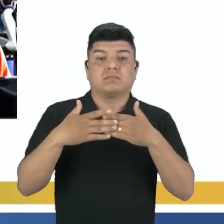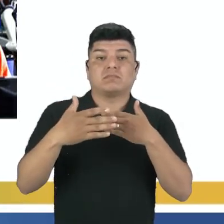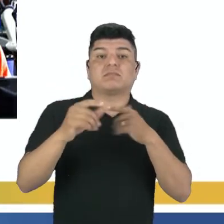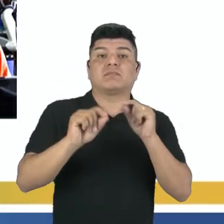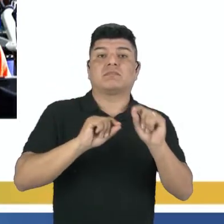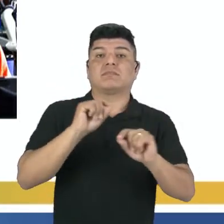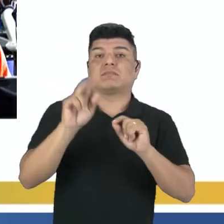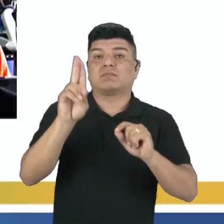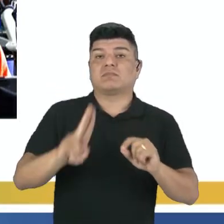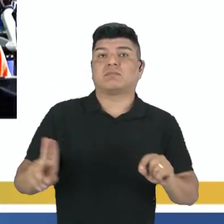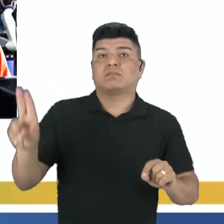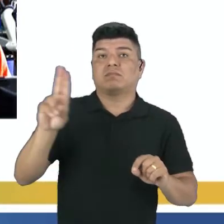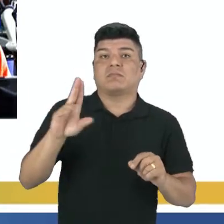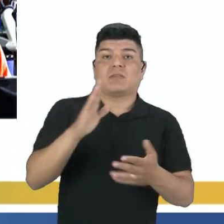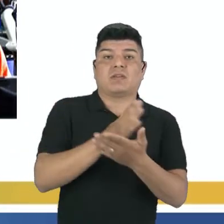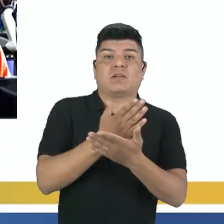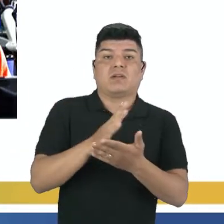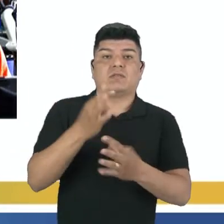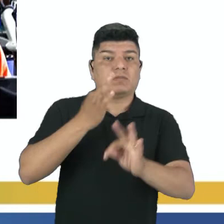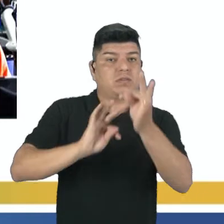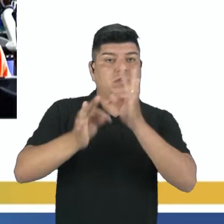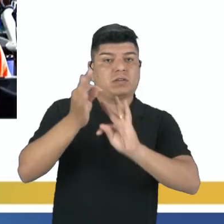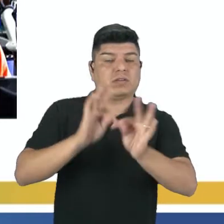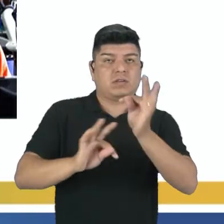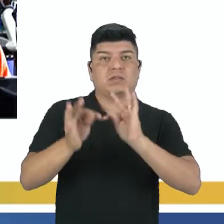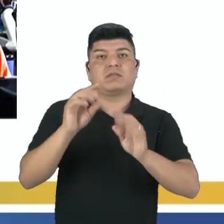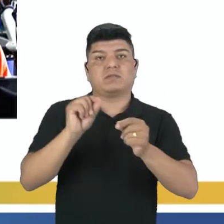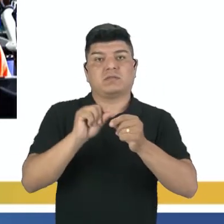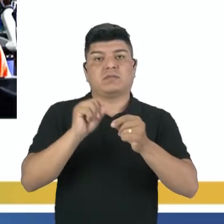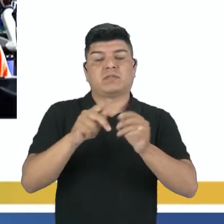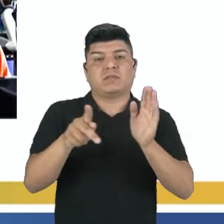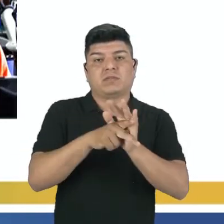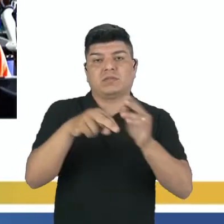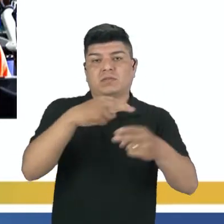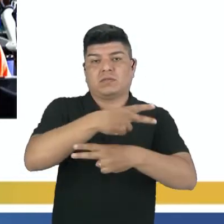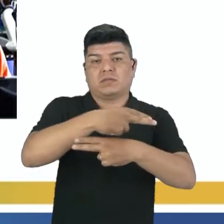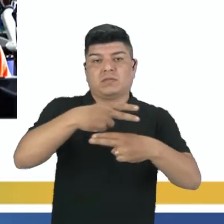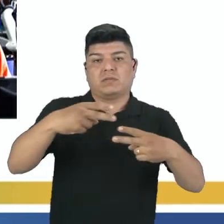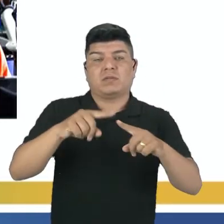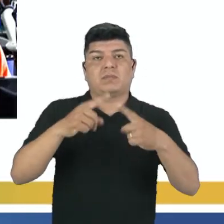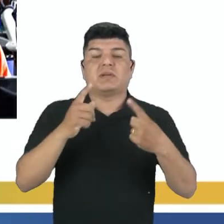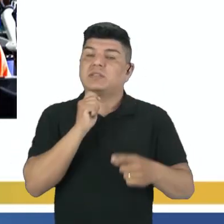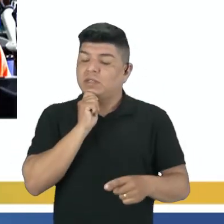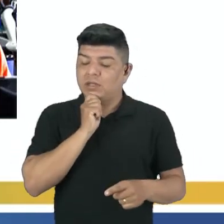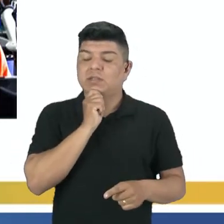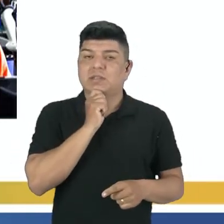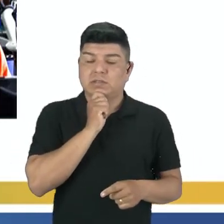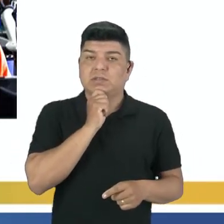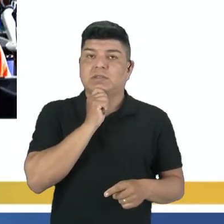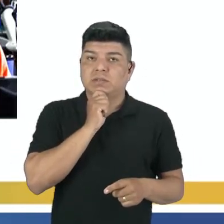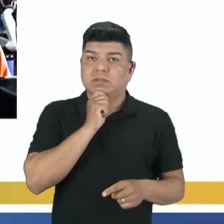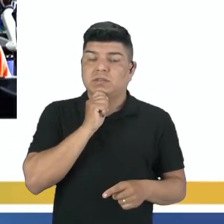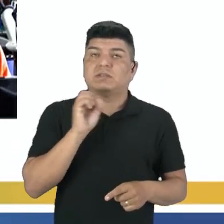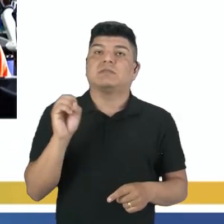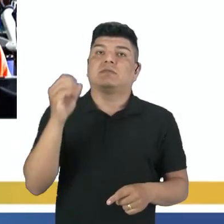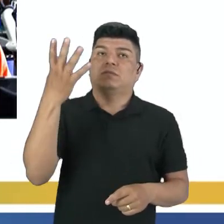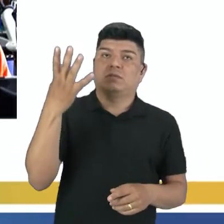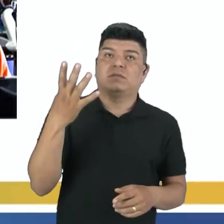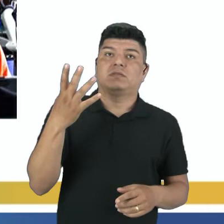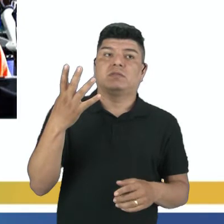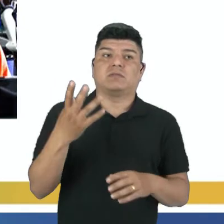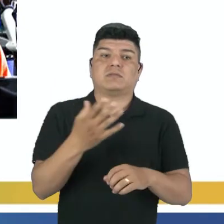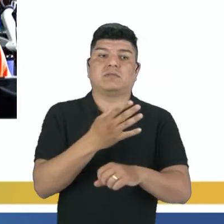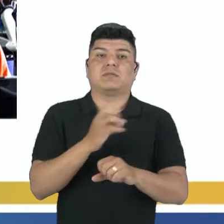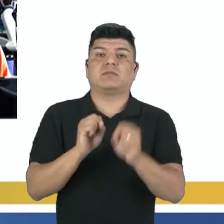para a questão de utilizar alguma tecnologia na confecção de seus produtos. Mas elas ainda funcionam como